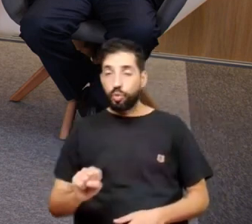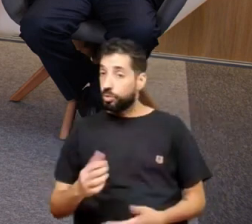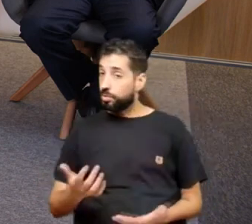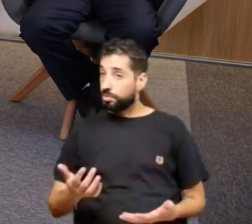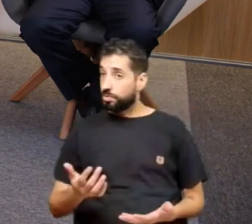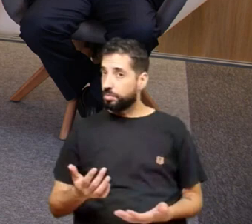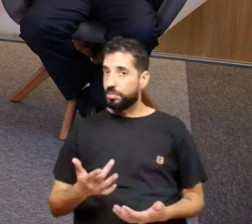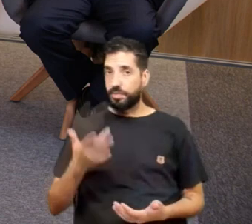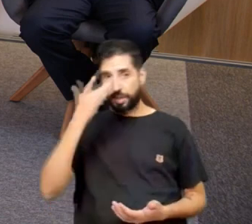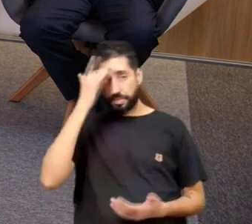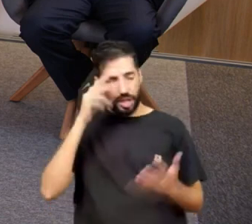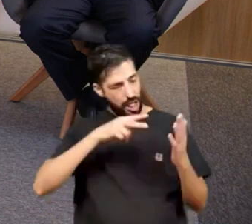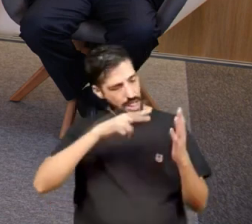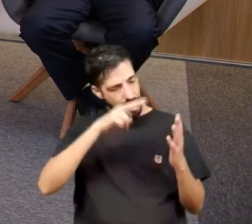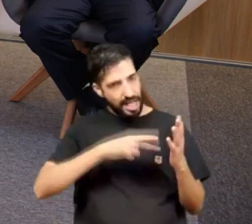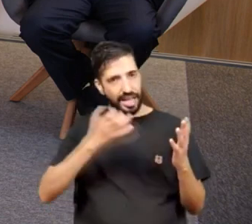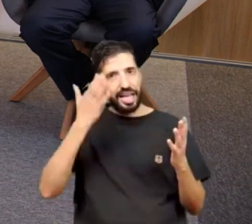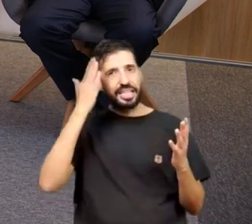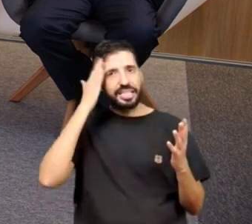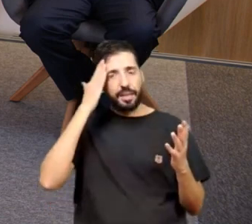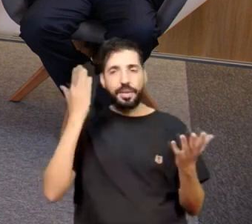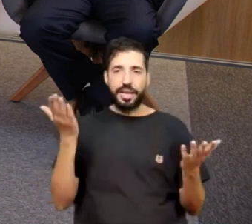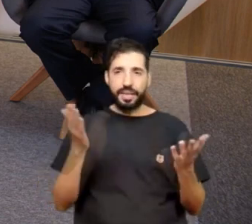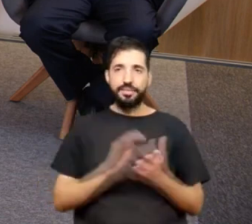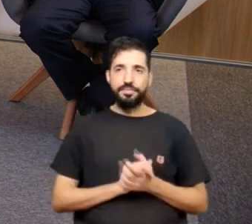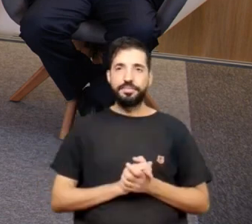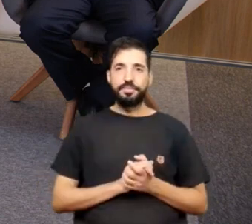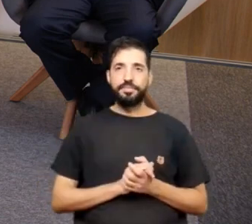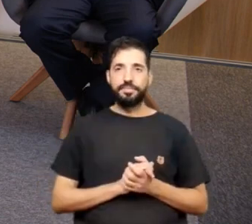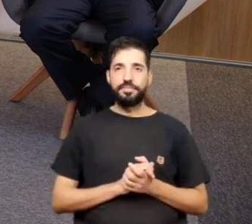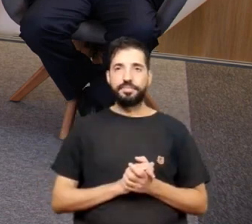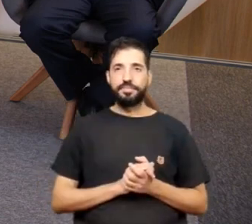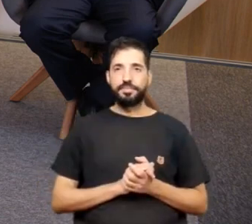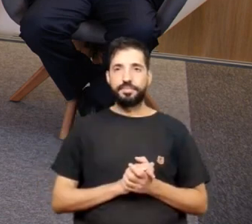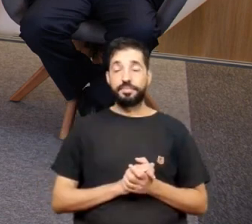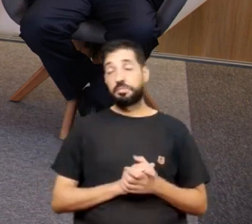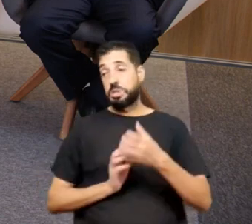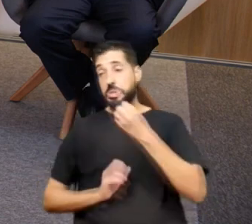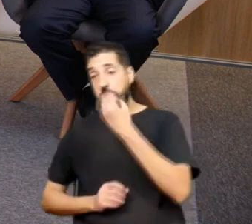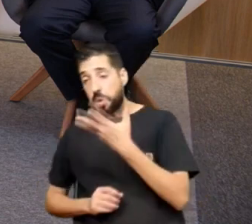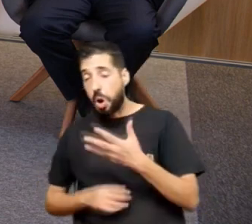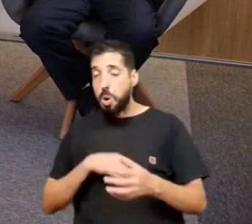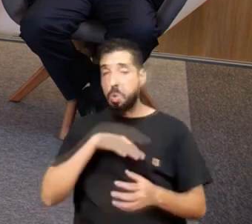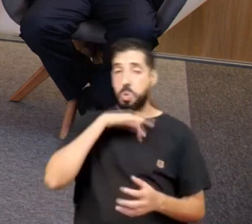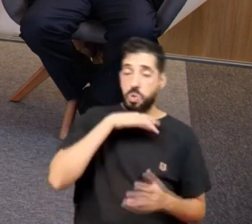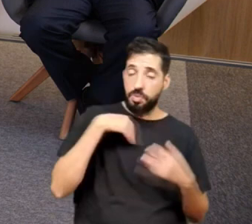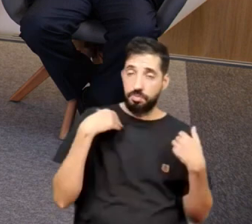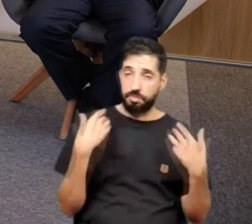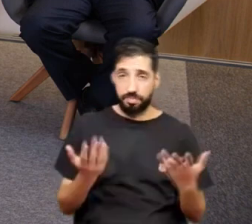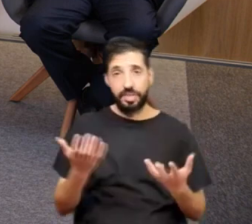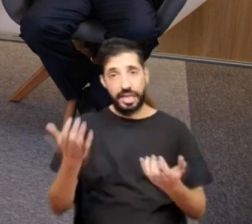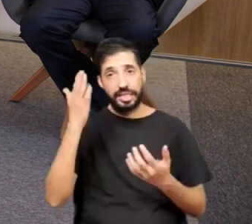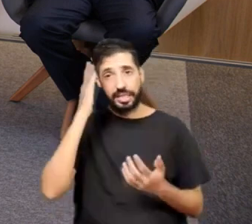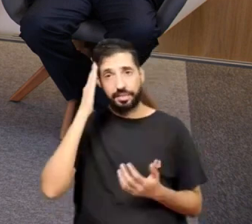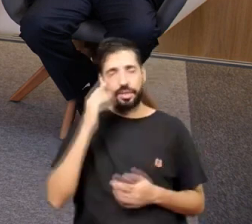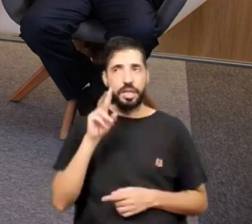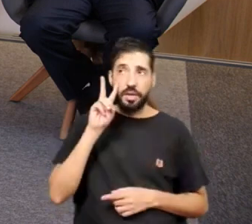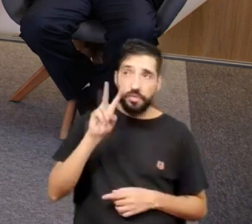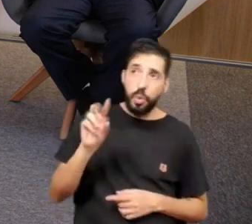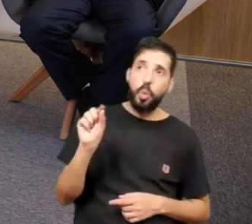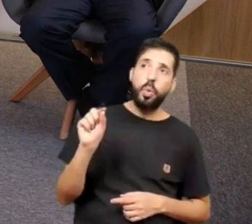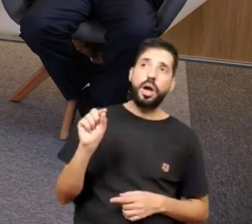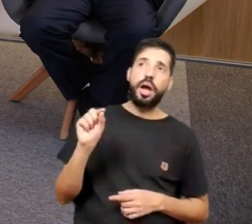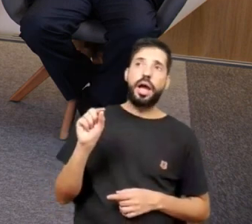aquilo e ele quer saber, né? Para o bem ou para o mal, né? Vocês viram o que o governo do presidente Lula está